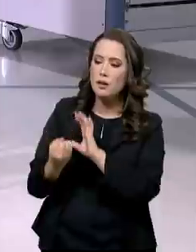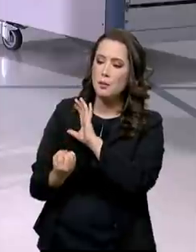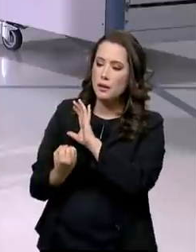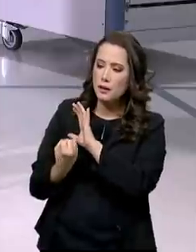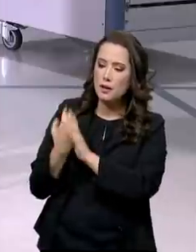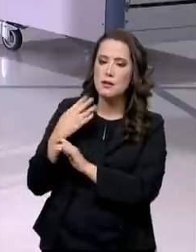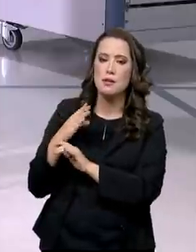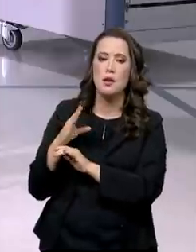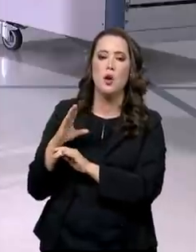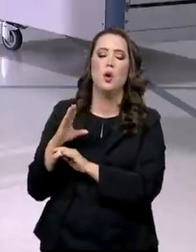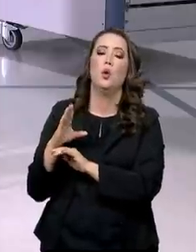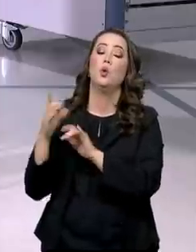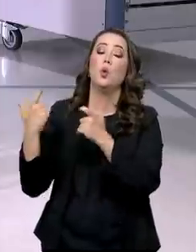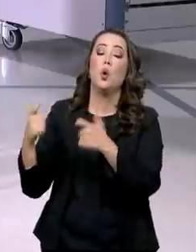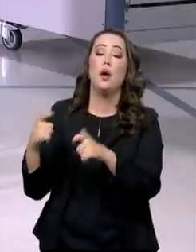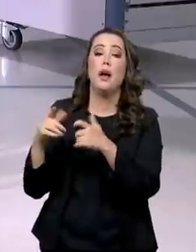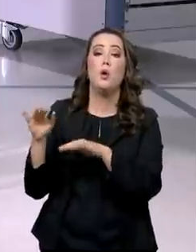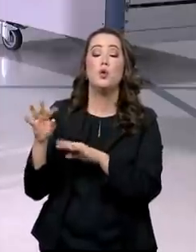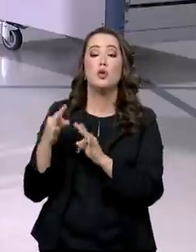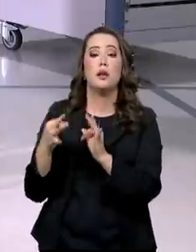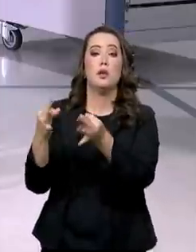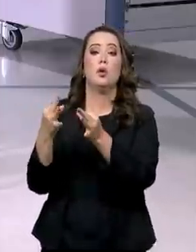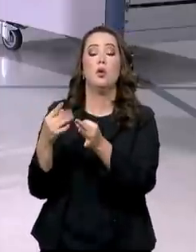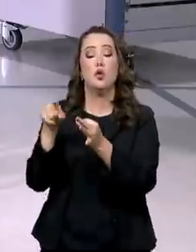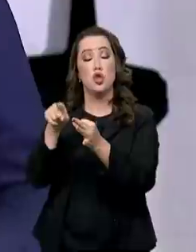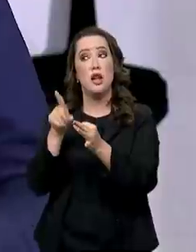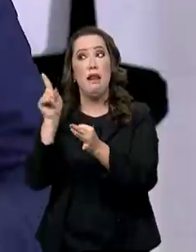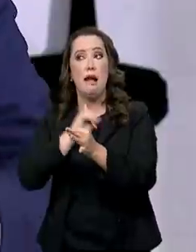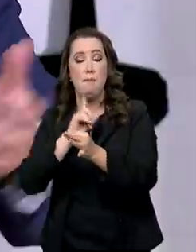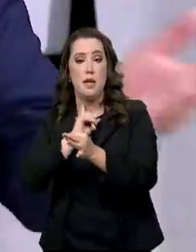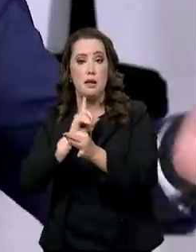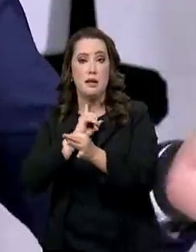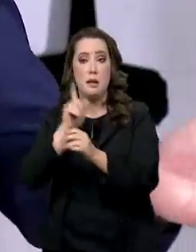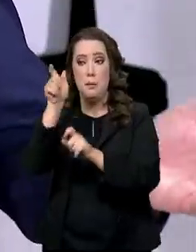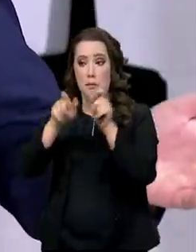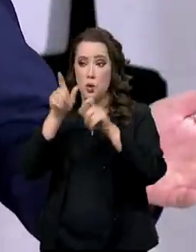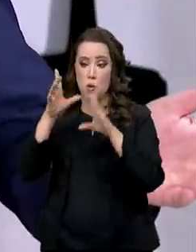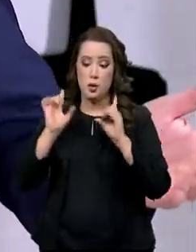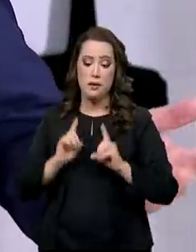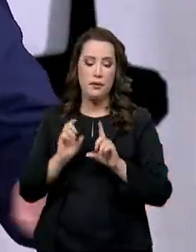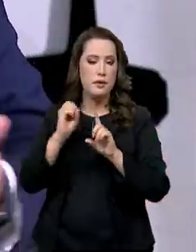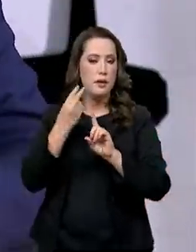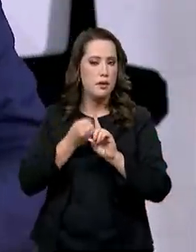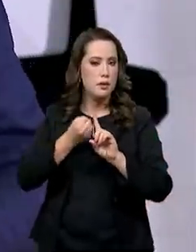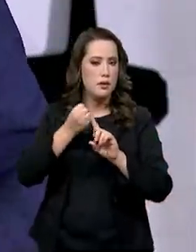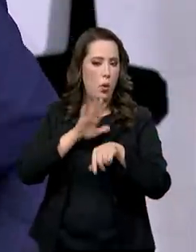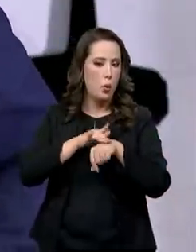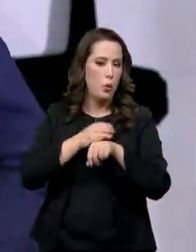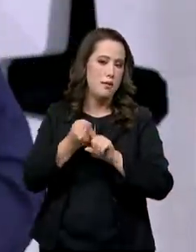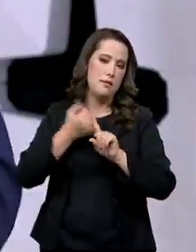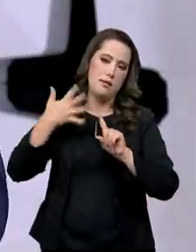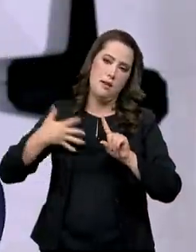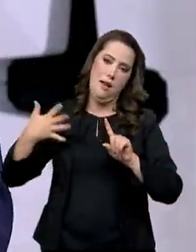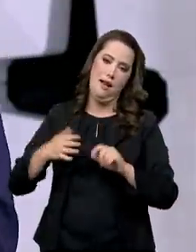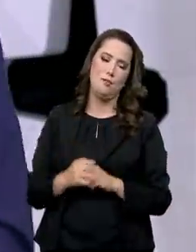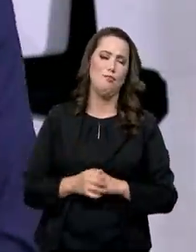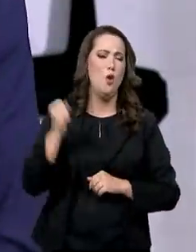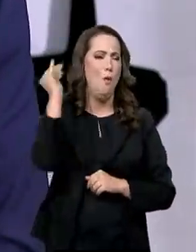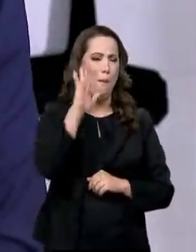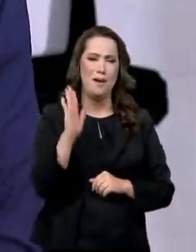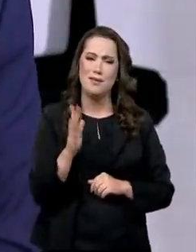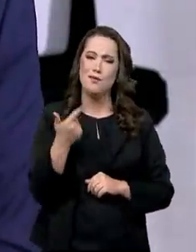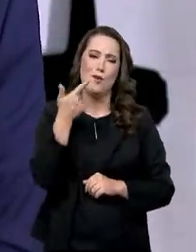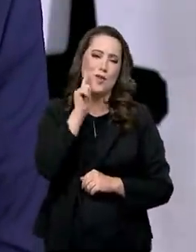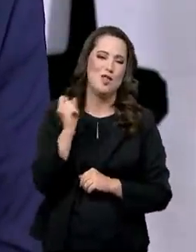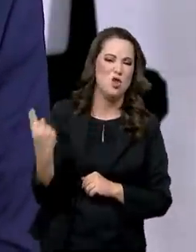Doenças Raras, em Uberlândia e tem muitas outras. O Centro Nacional de Tecnologia de Vacina no Brasil vai ser independente na produção de